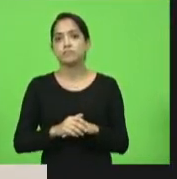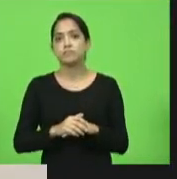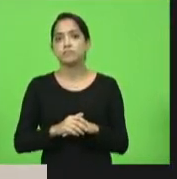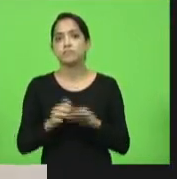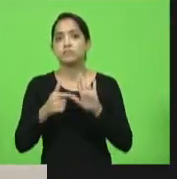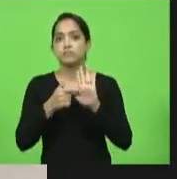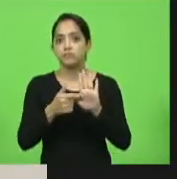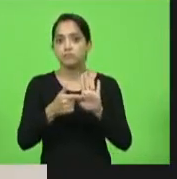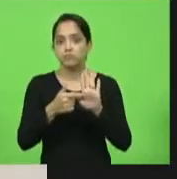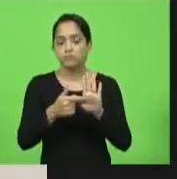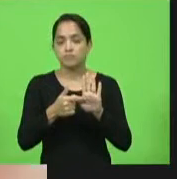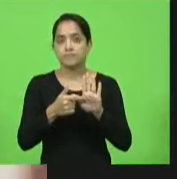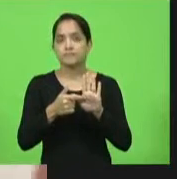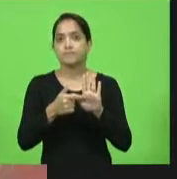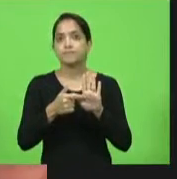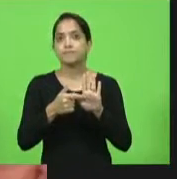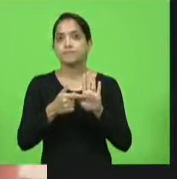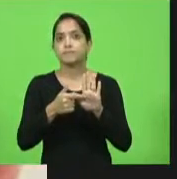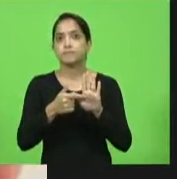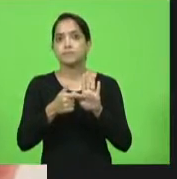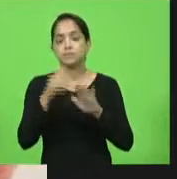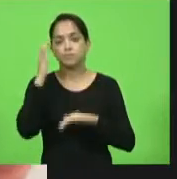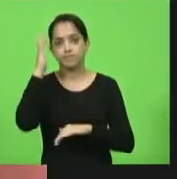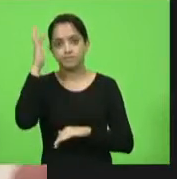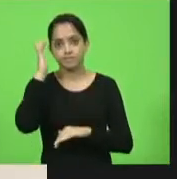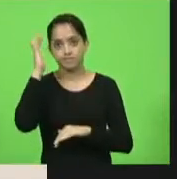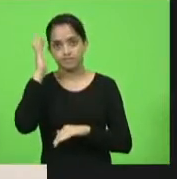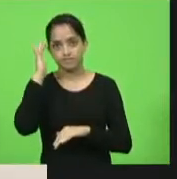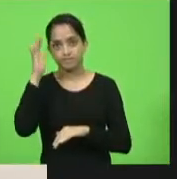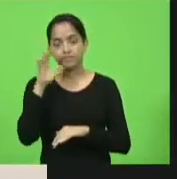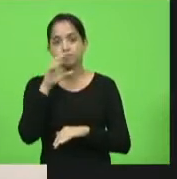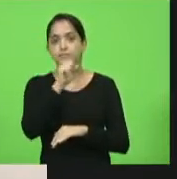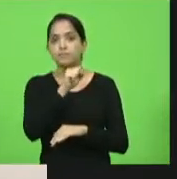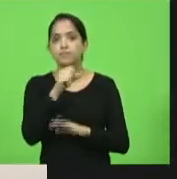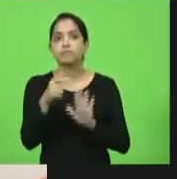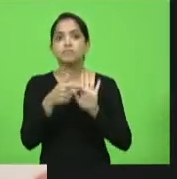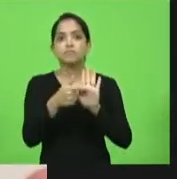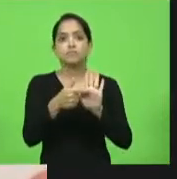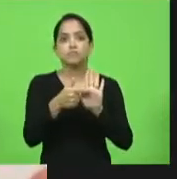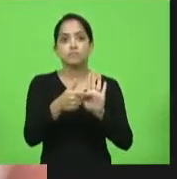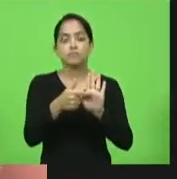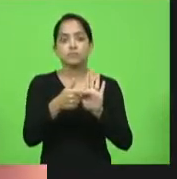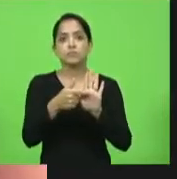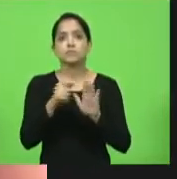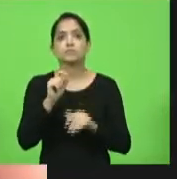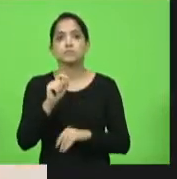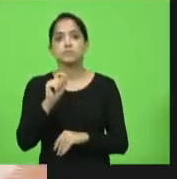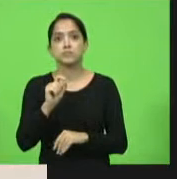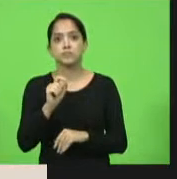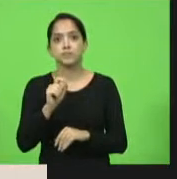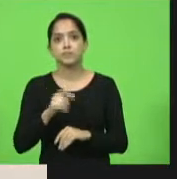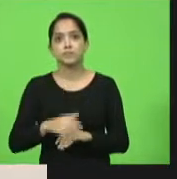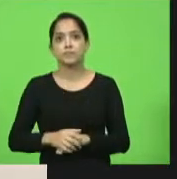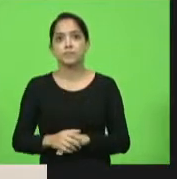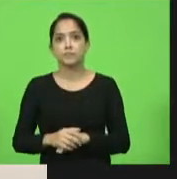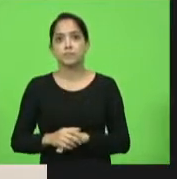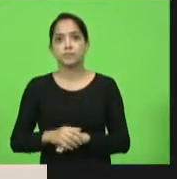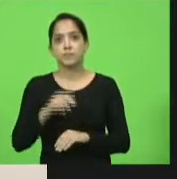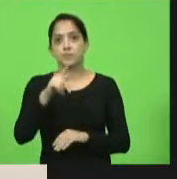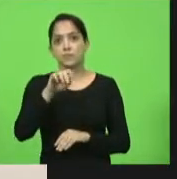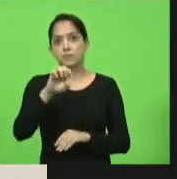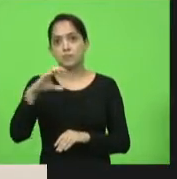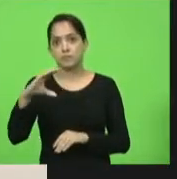uma rápida reflexão e apontamentos sobre a PEC